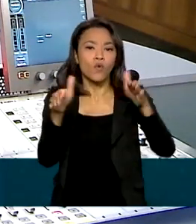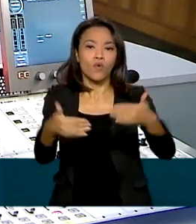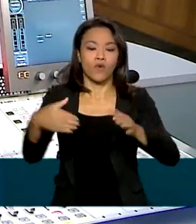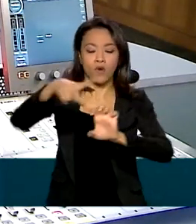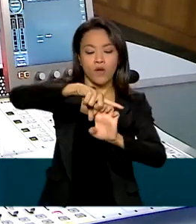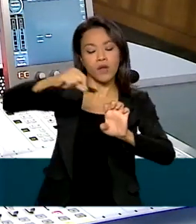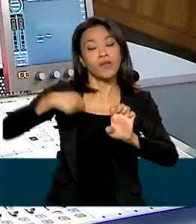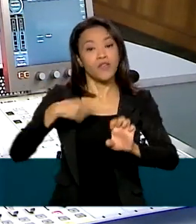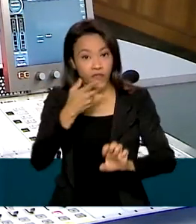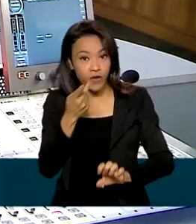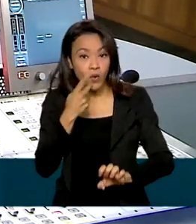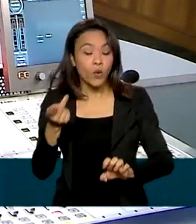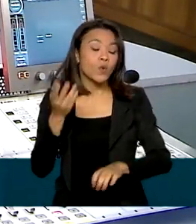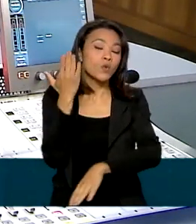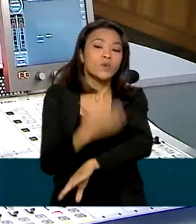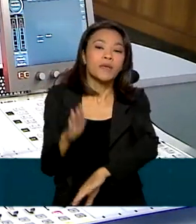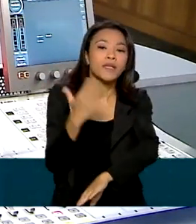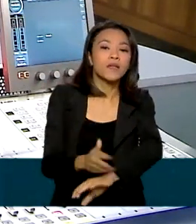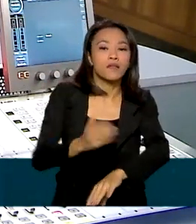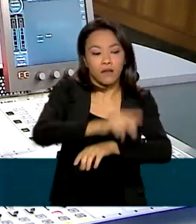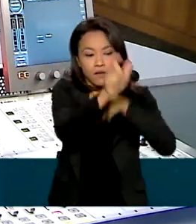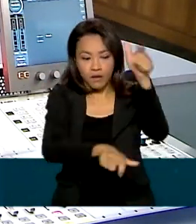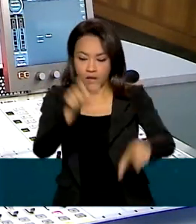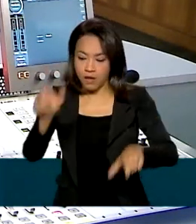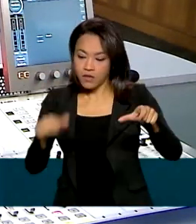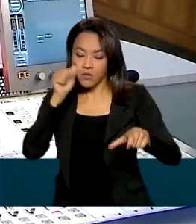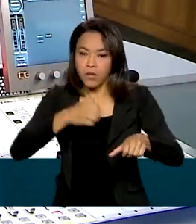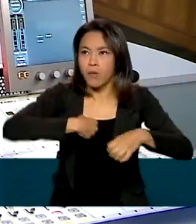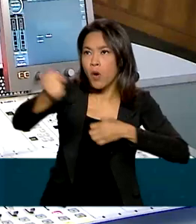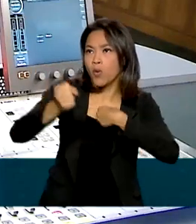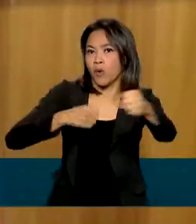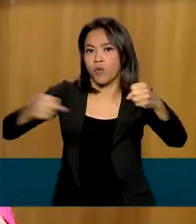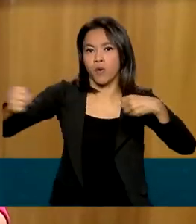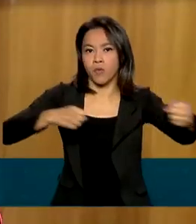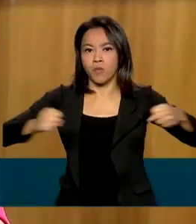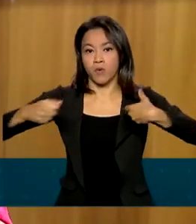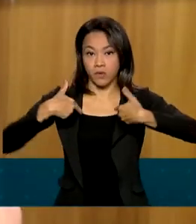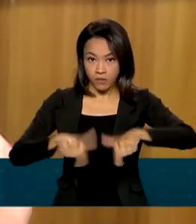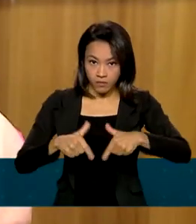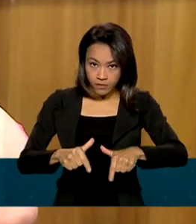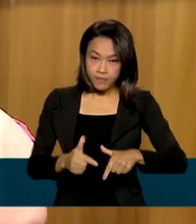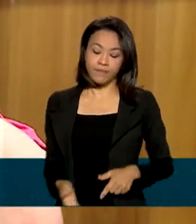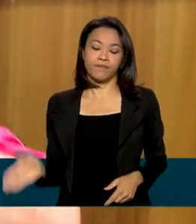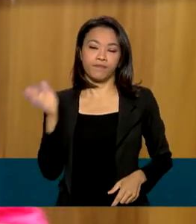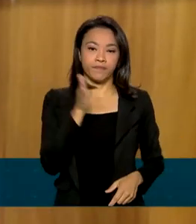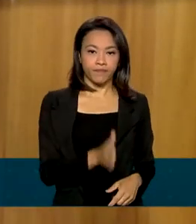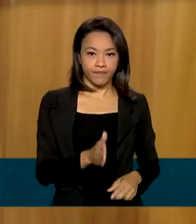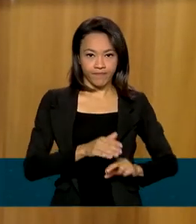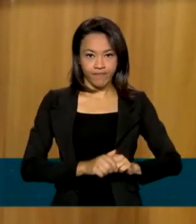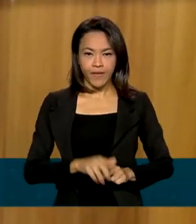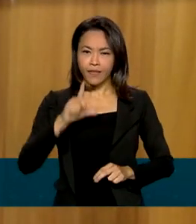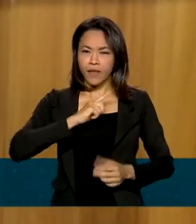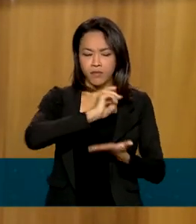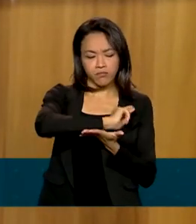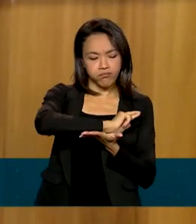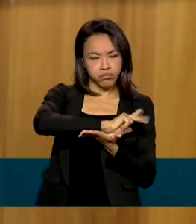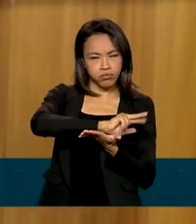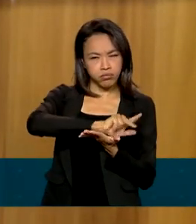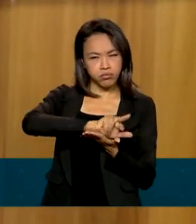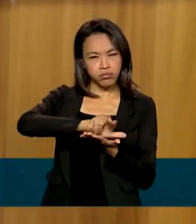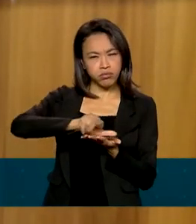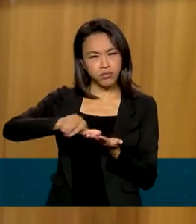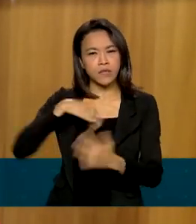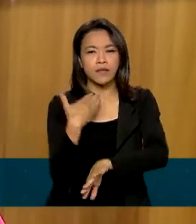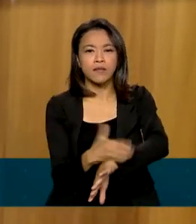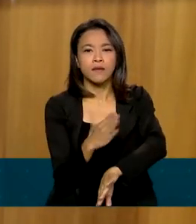Qualifica Mulher, que capacita as profissionais para o mercado de trabalho. Nós temos inúmeras capacitações na nossa